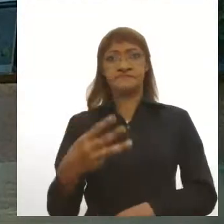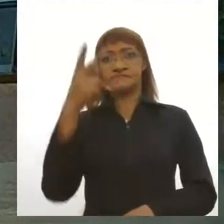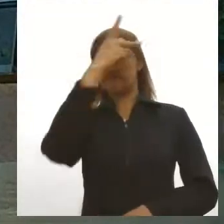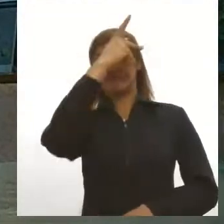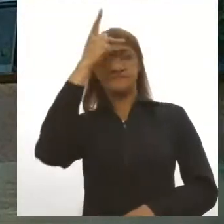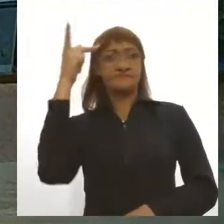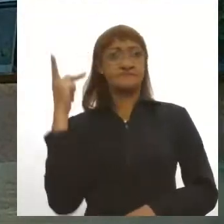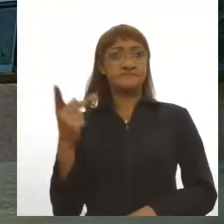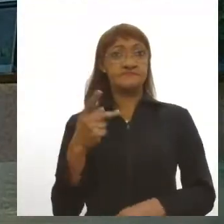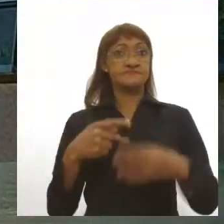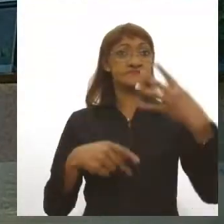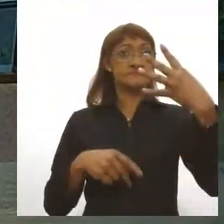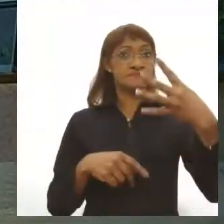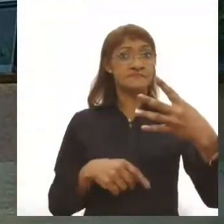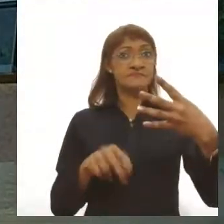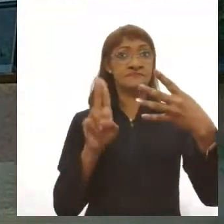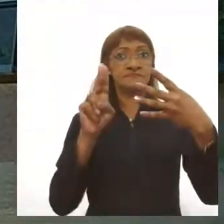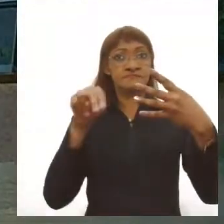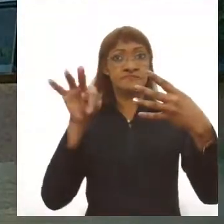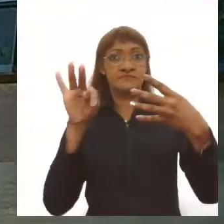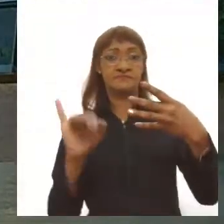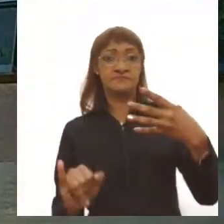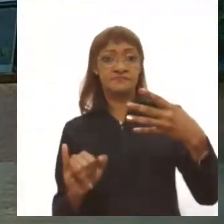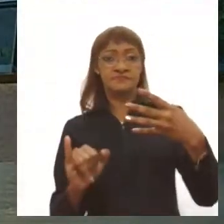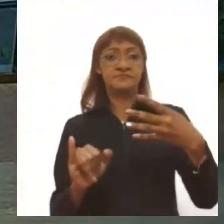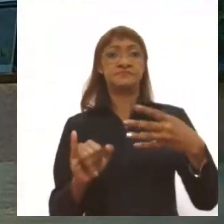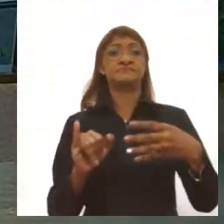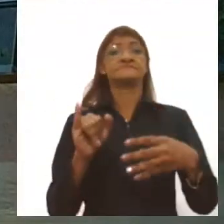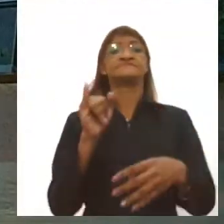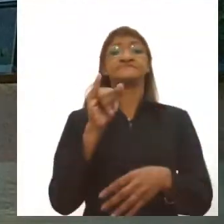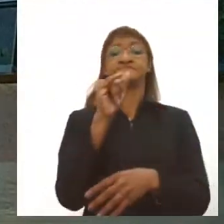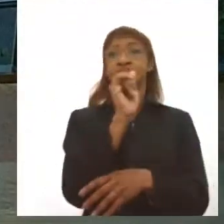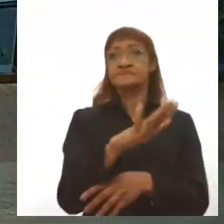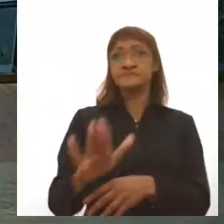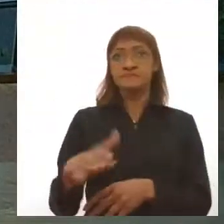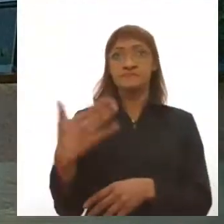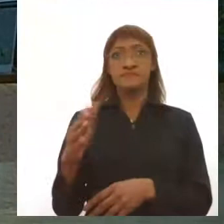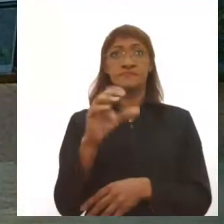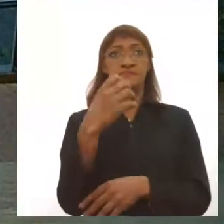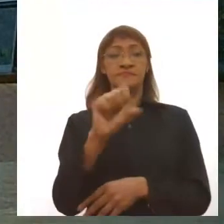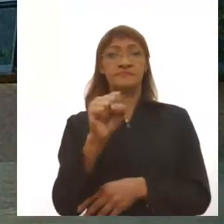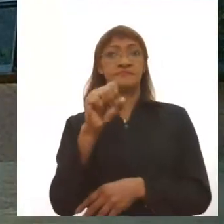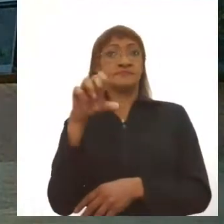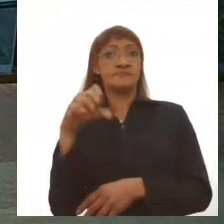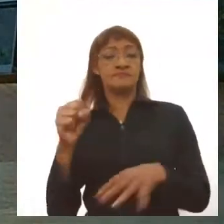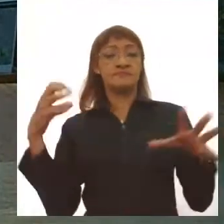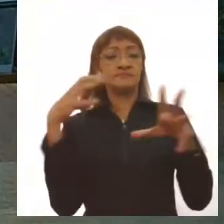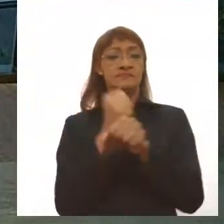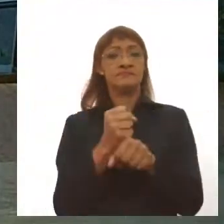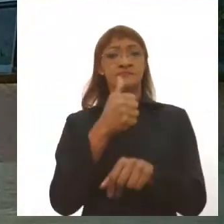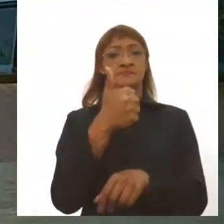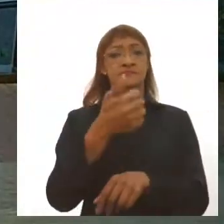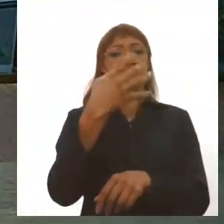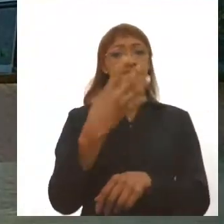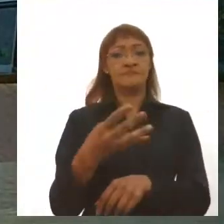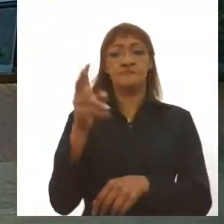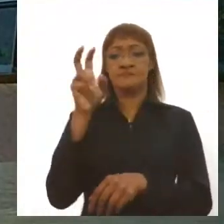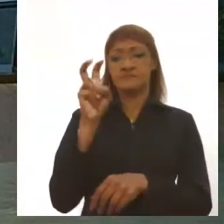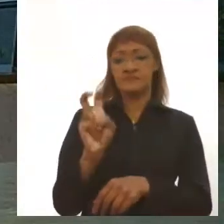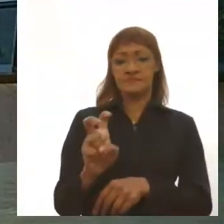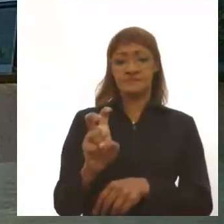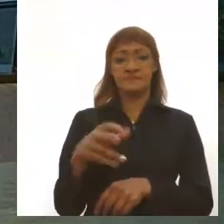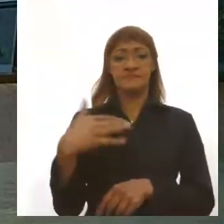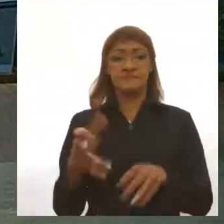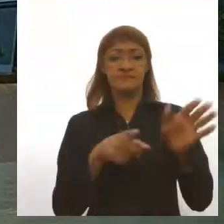4 na UTI neonatal pediatria e 88 em leitos clínicos, totalizando 145. São